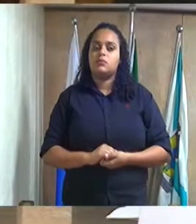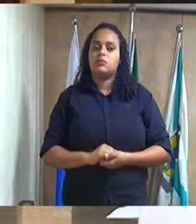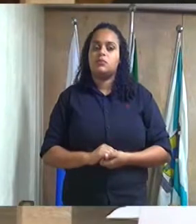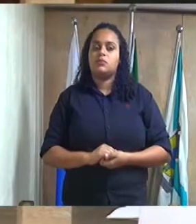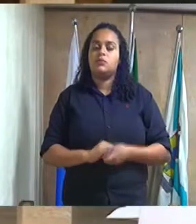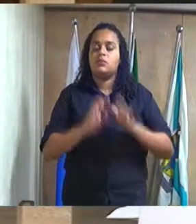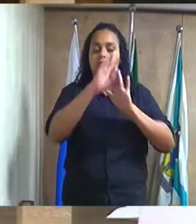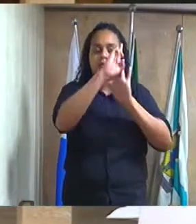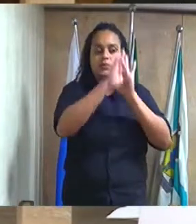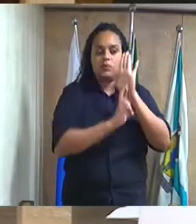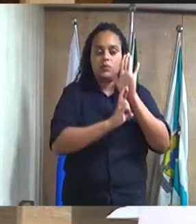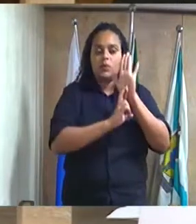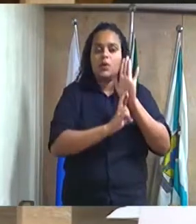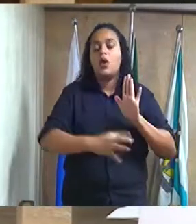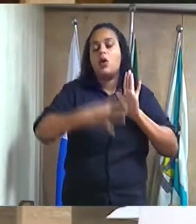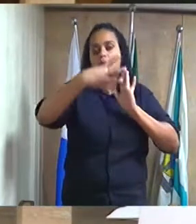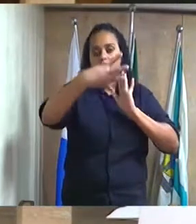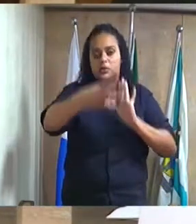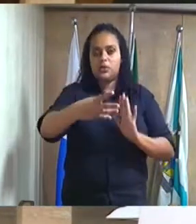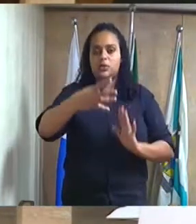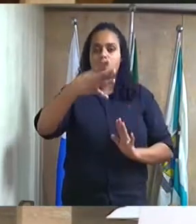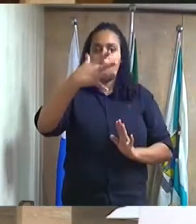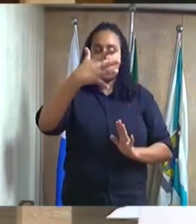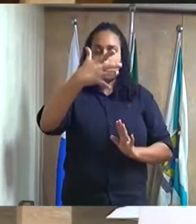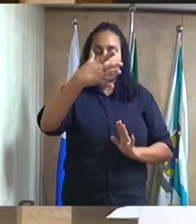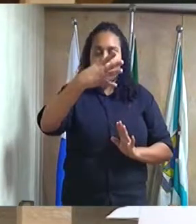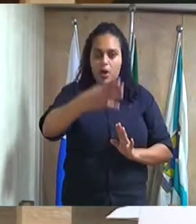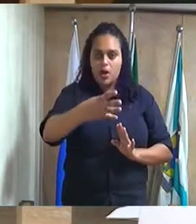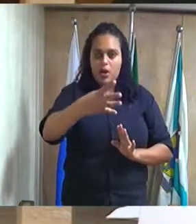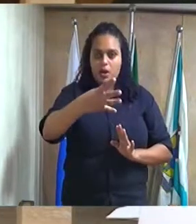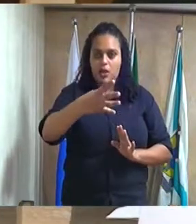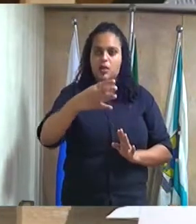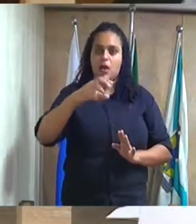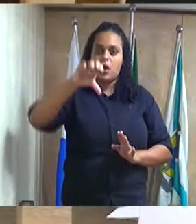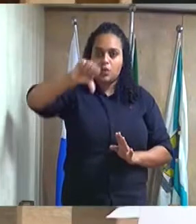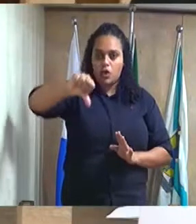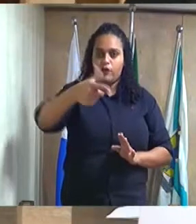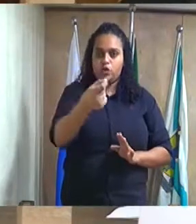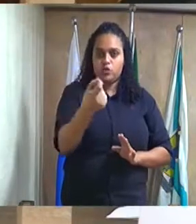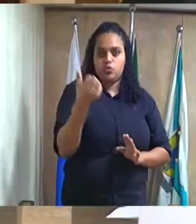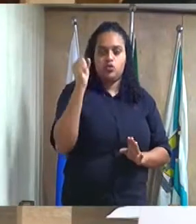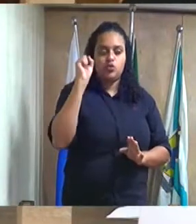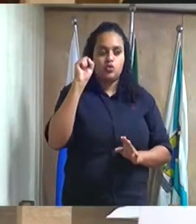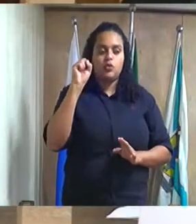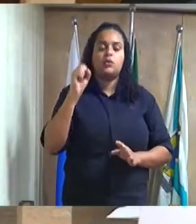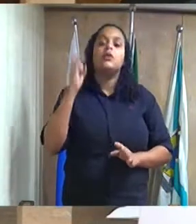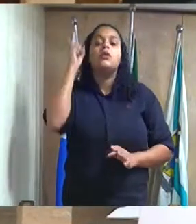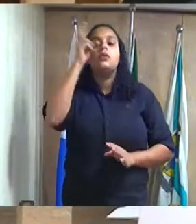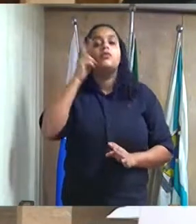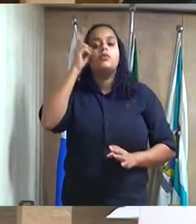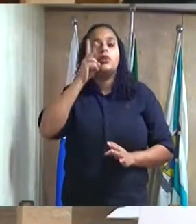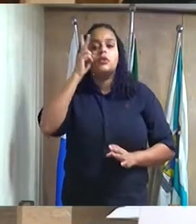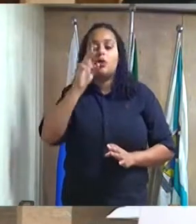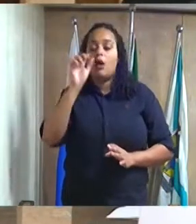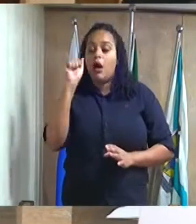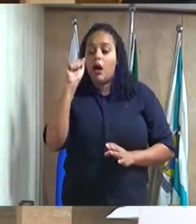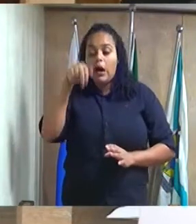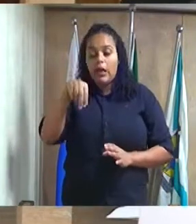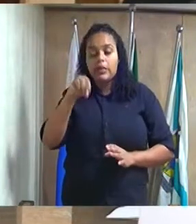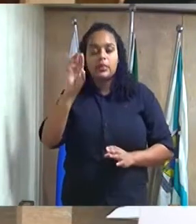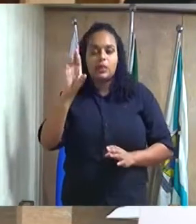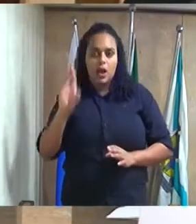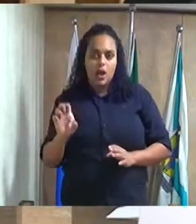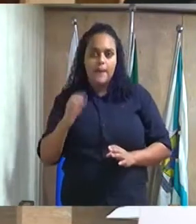Requerimento número 449-2018 do excelentíssimo senhor vereador André do Adriano